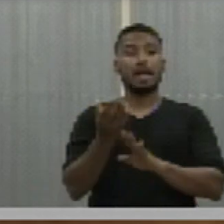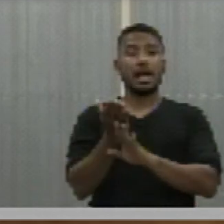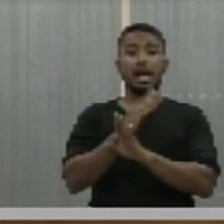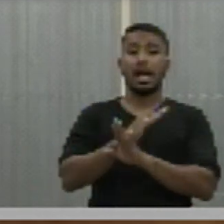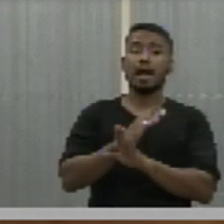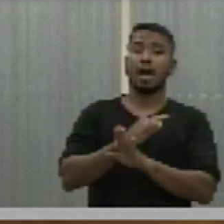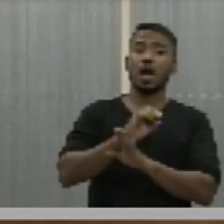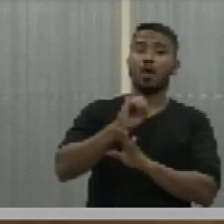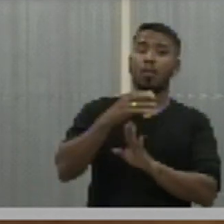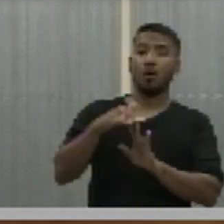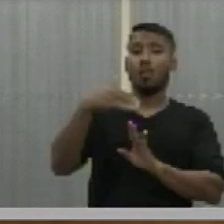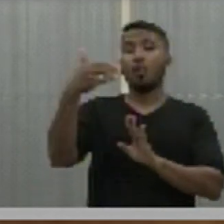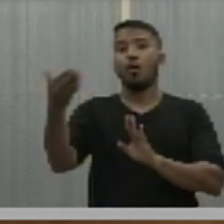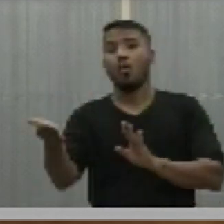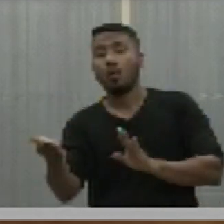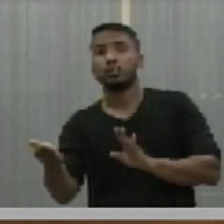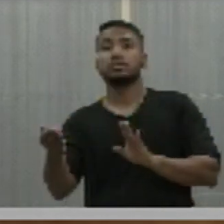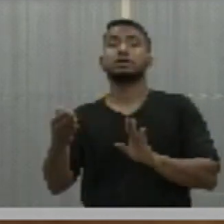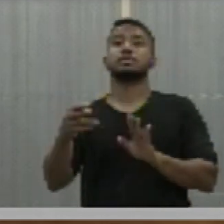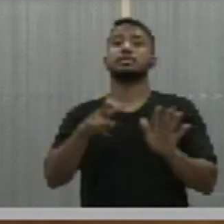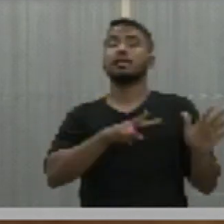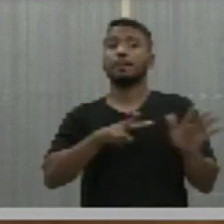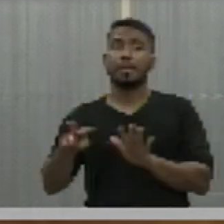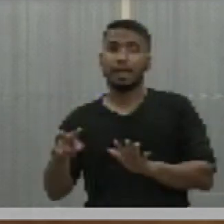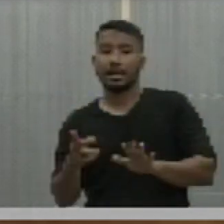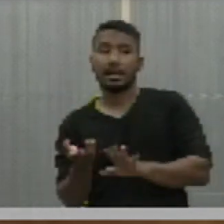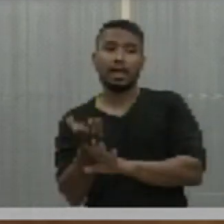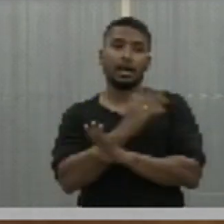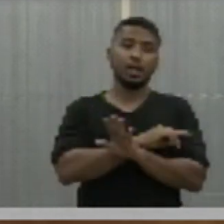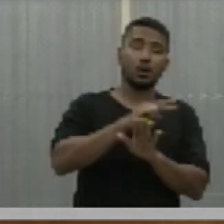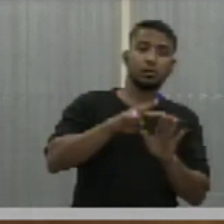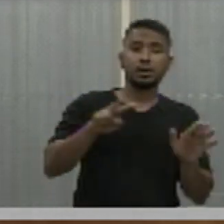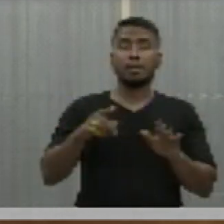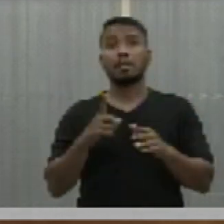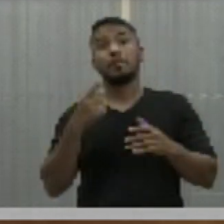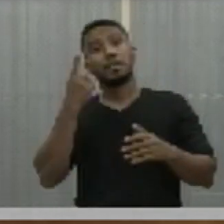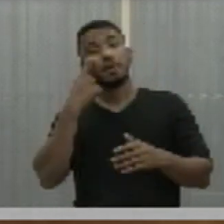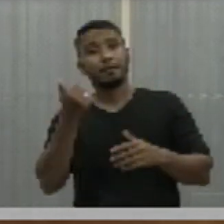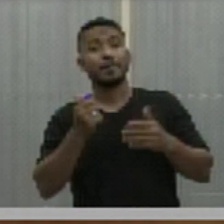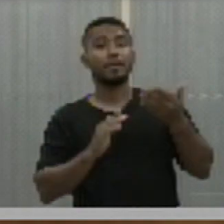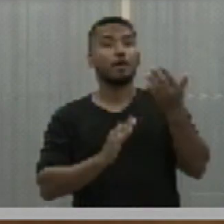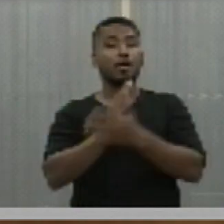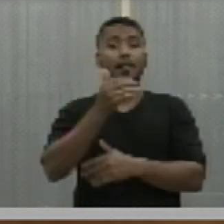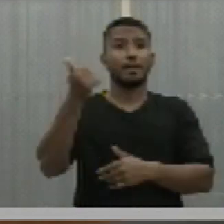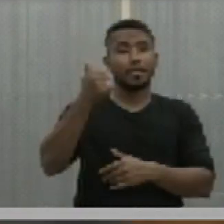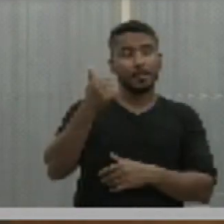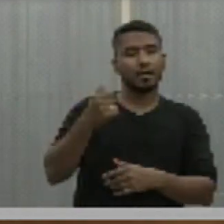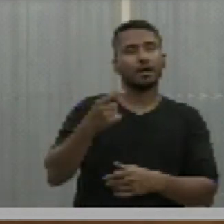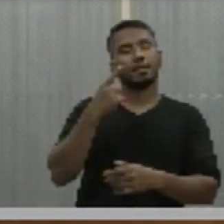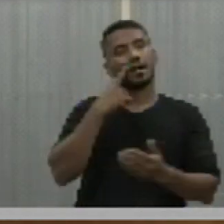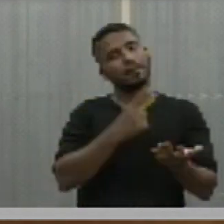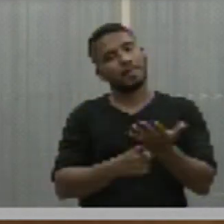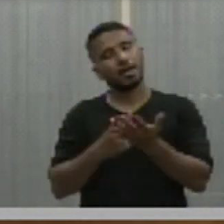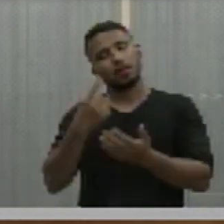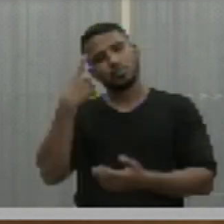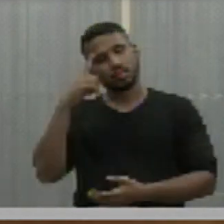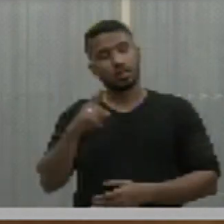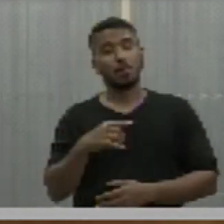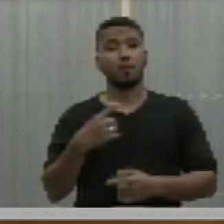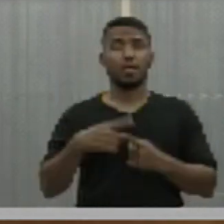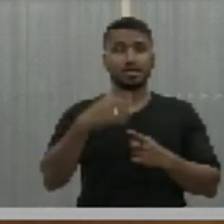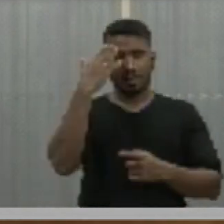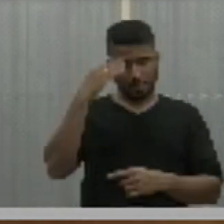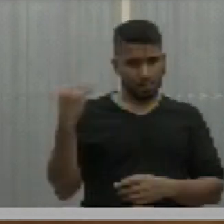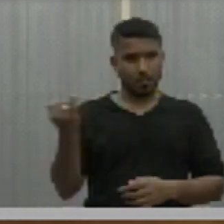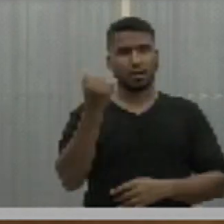14 de maio, ou na próxima semana seguinte, conforme aprovado por este plenário. Aproveitando para homenagear, reconhecer a importância das